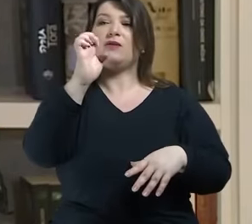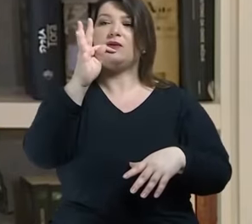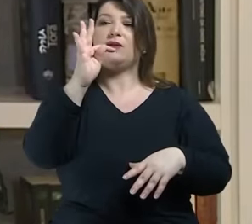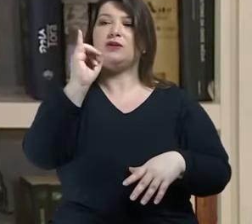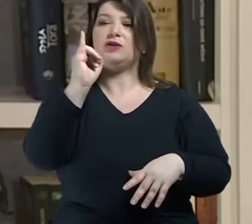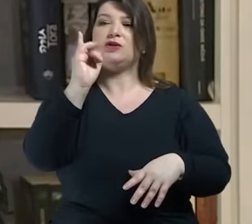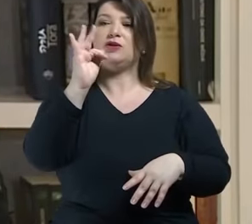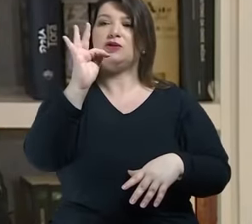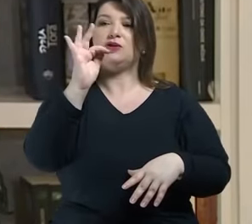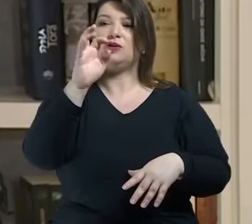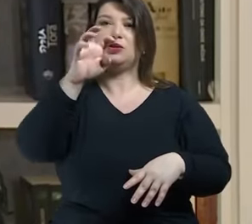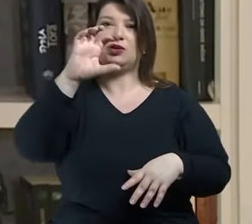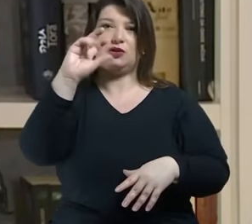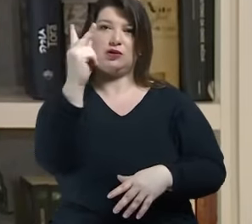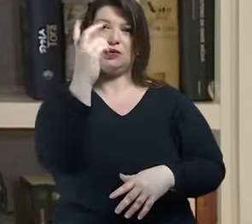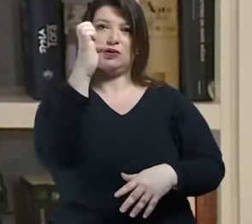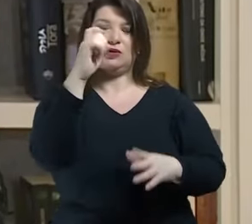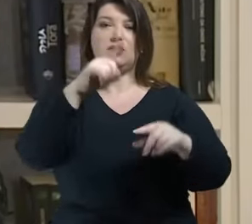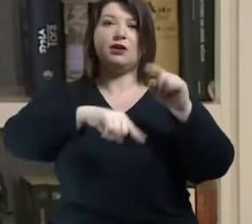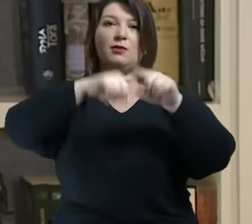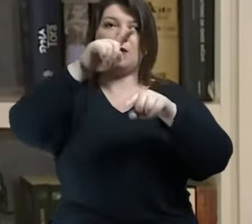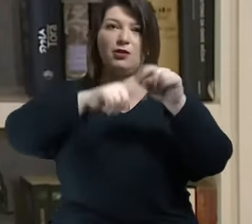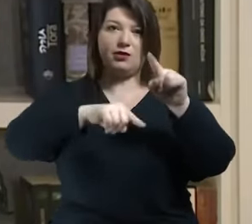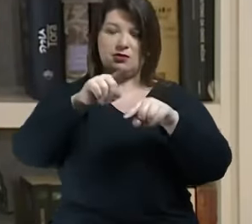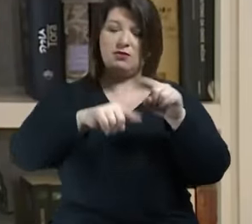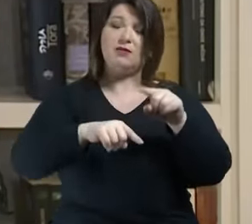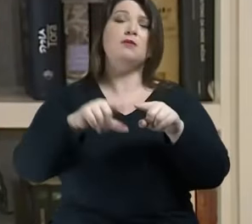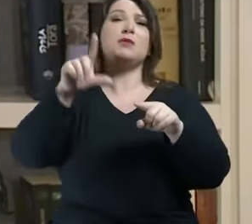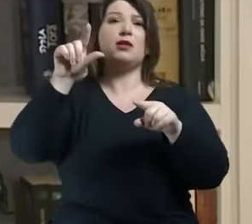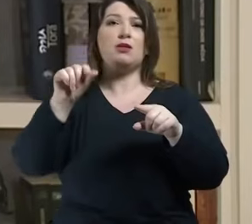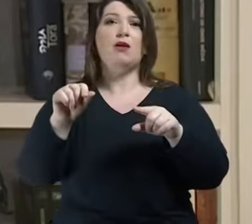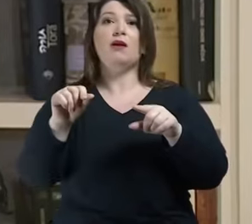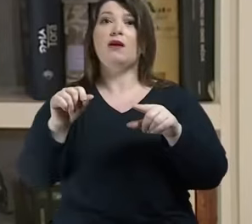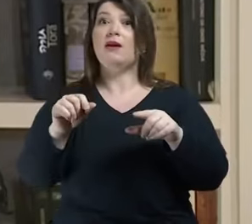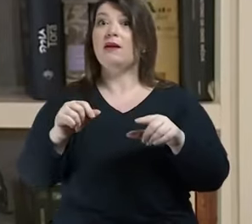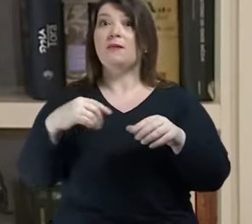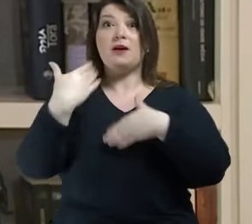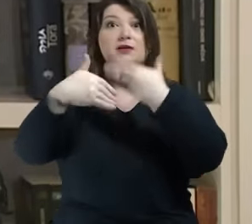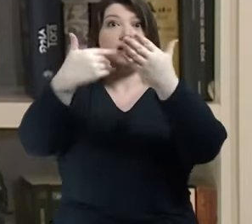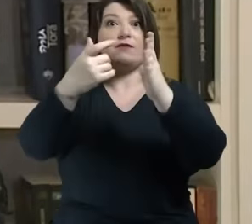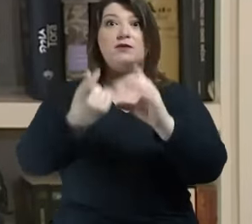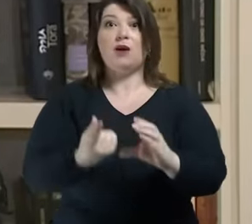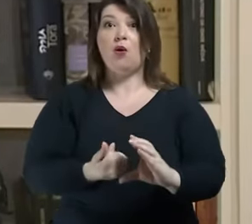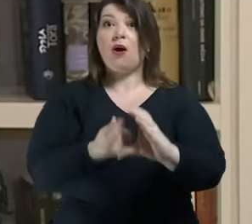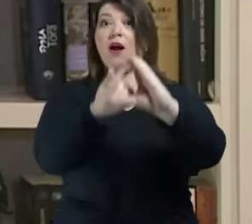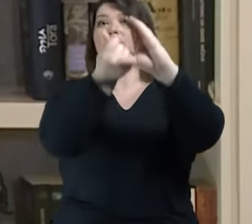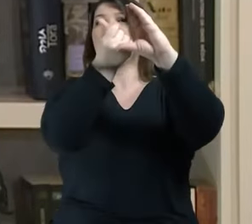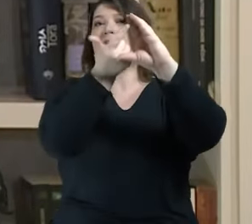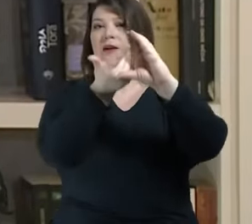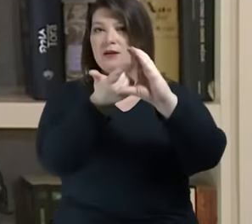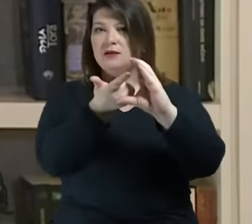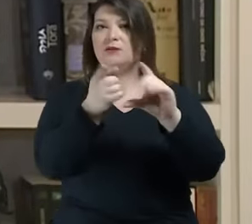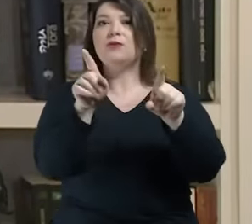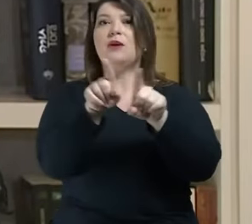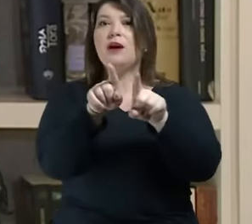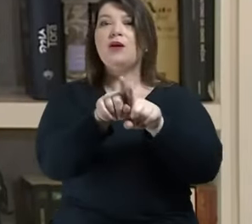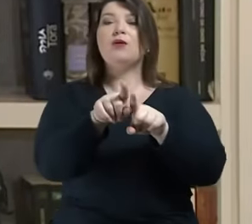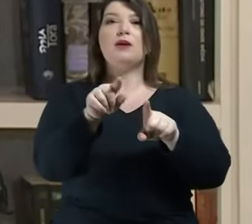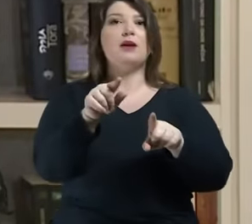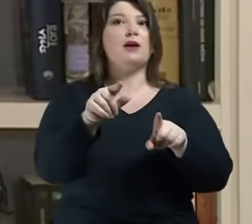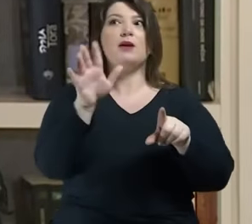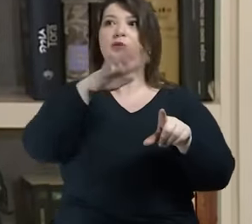do que nós supunhamos e a evolução do nosso capitalismo traz à tona essa fetichização de tudo